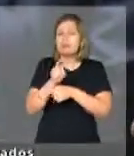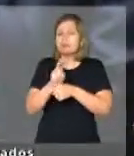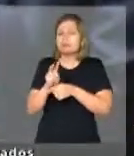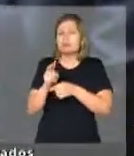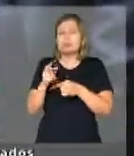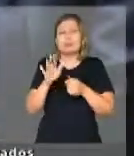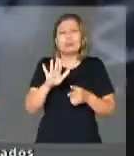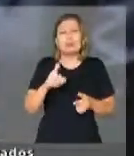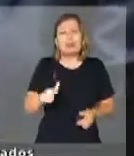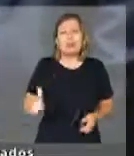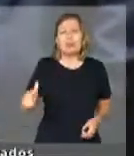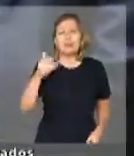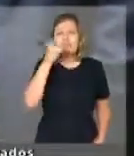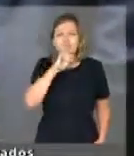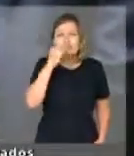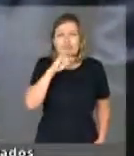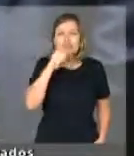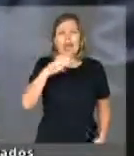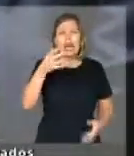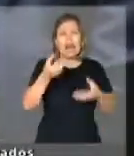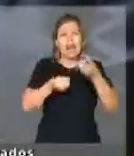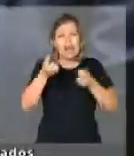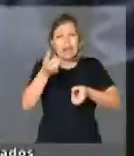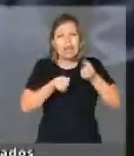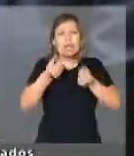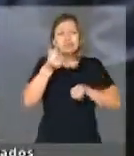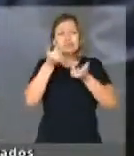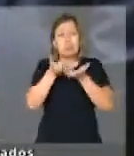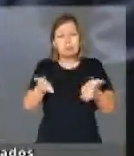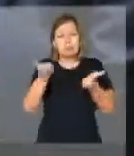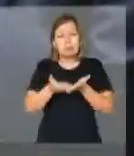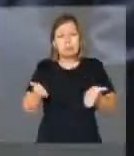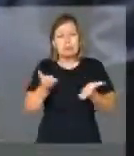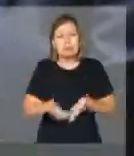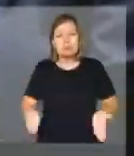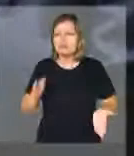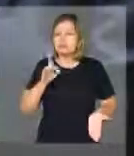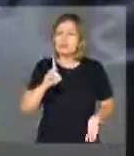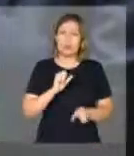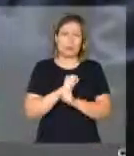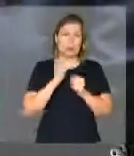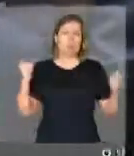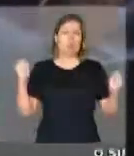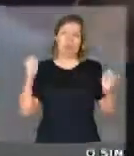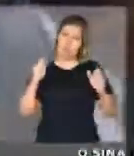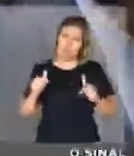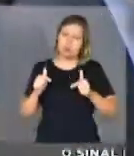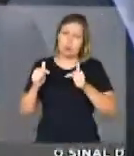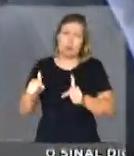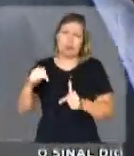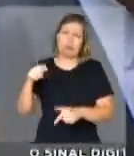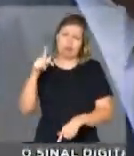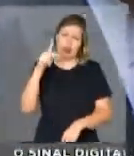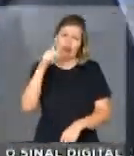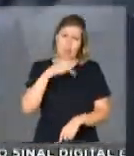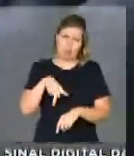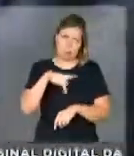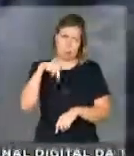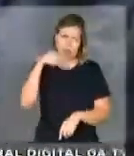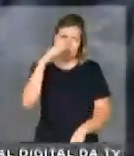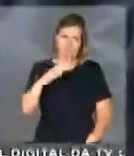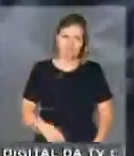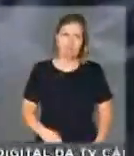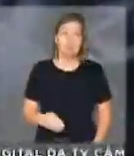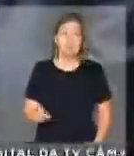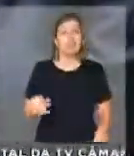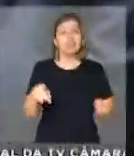tendo energia, põe o leite fora, desse jeito não tem como se produzir nesse país. E, portanto, eu queria reiterar aqui